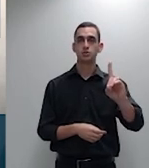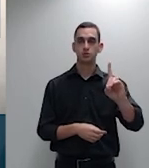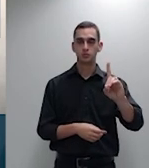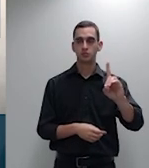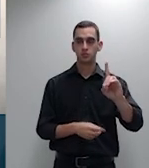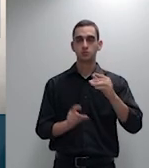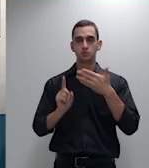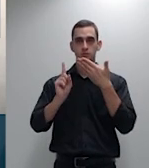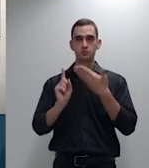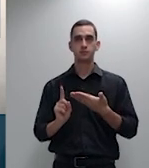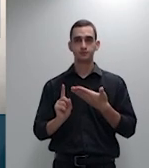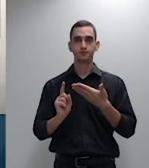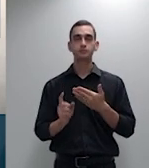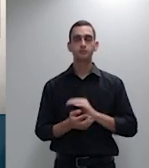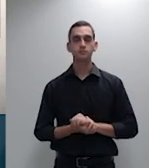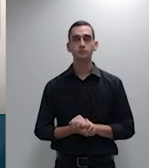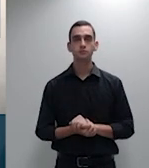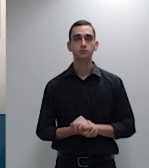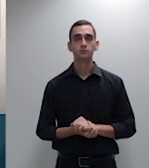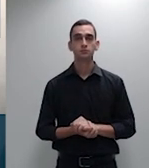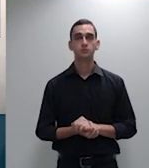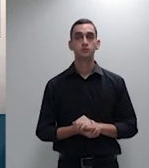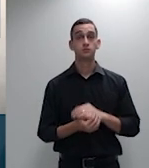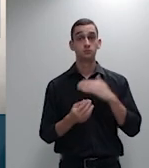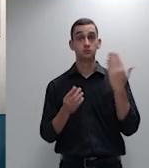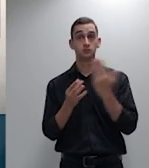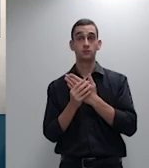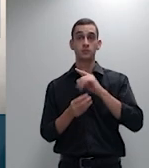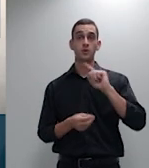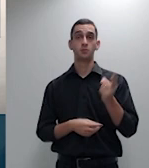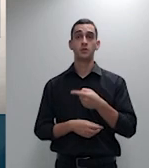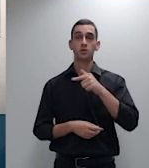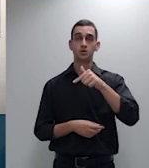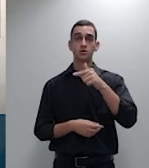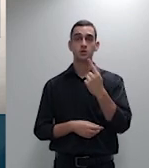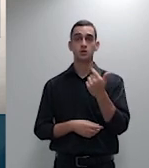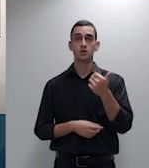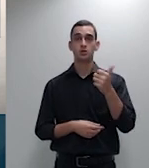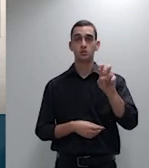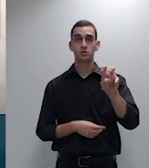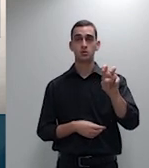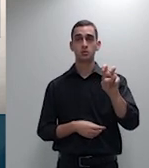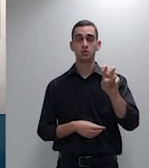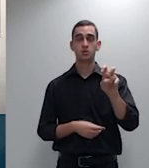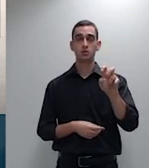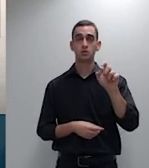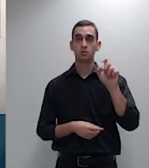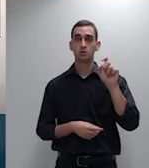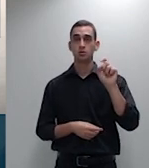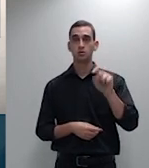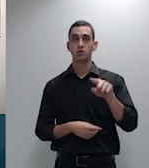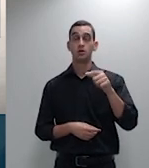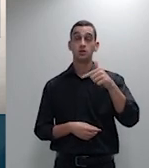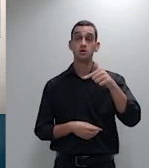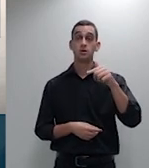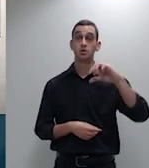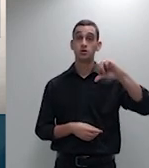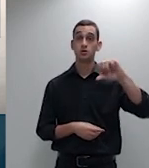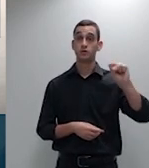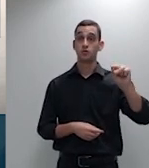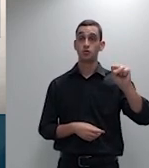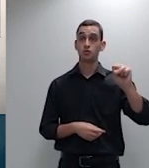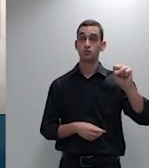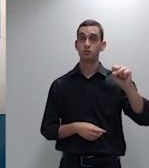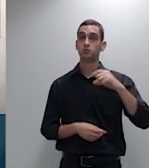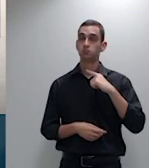seria aqui no processo um milhão setecentos e quinze setecentos e noventa e oito é esse caso não